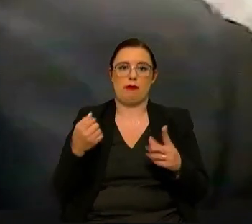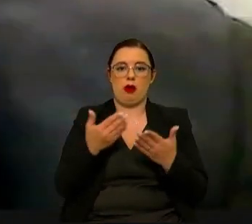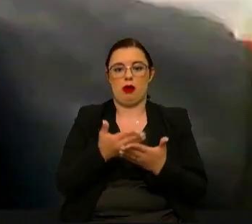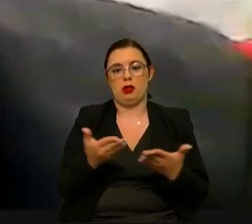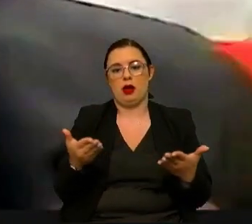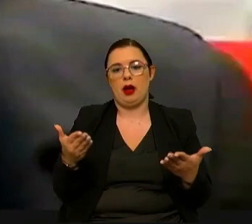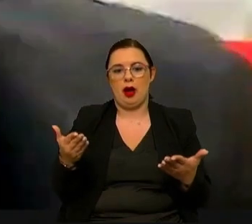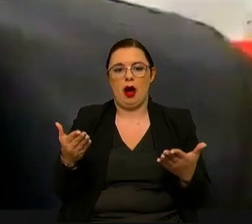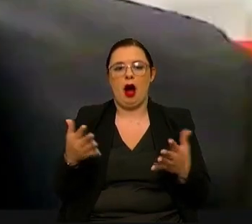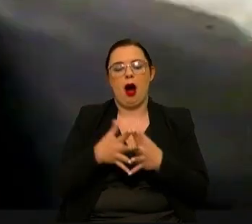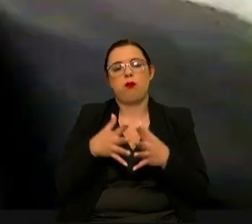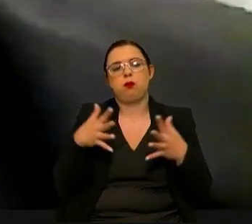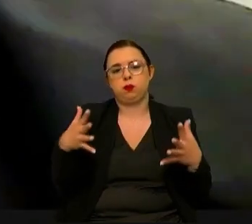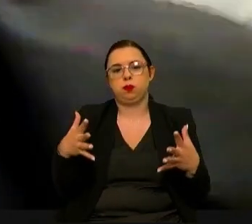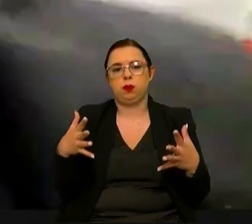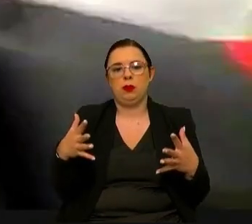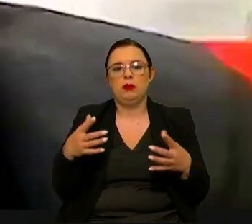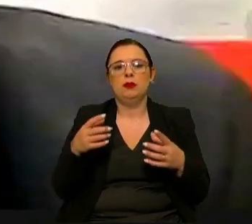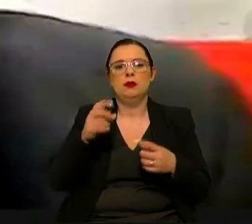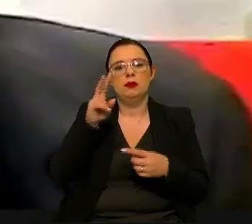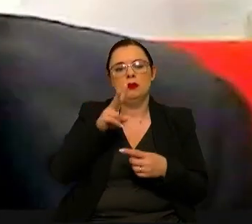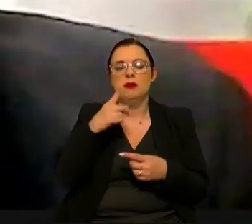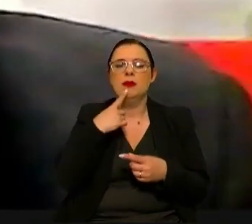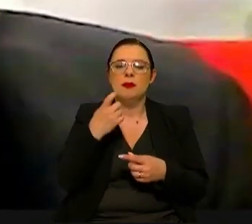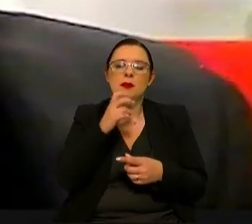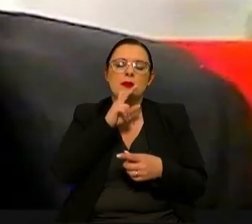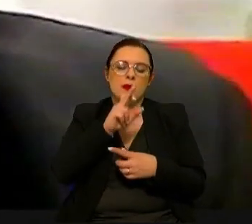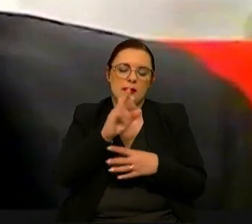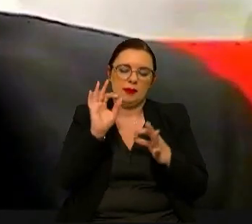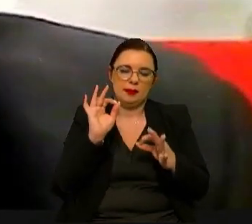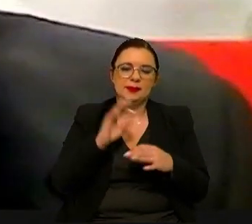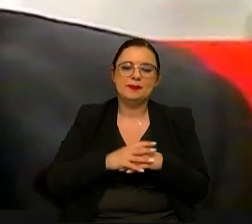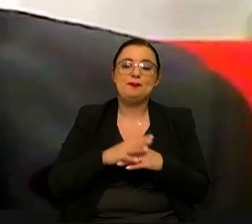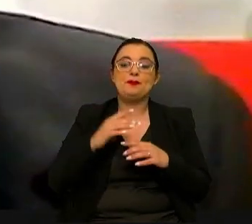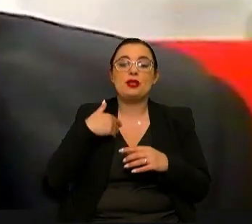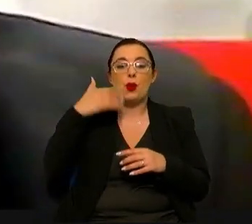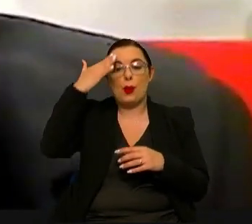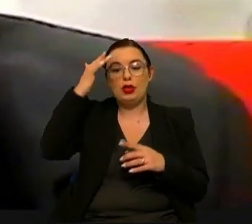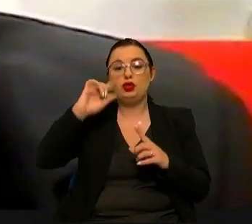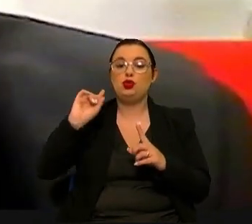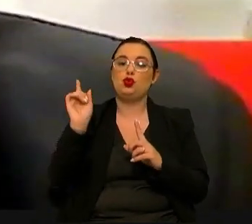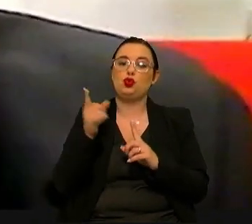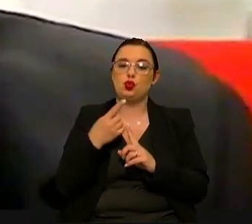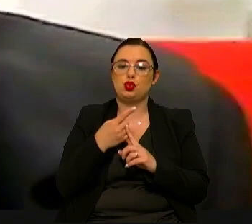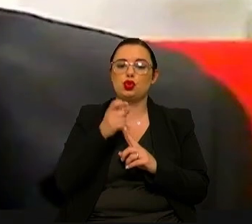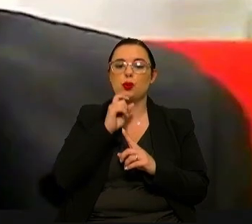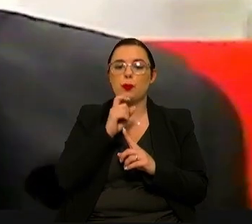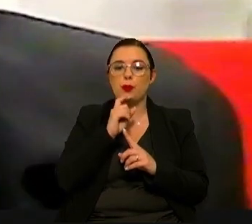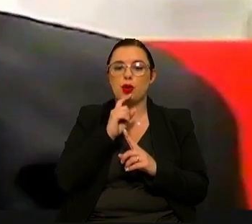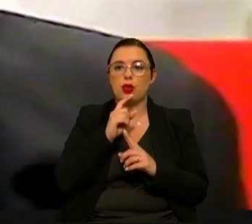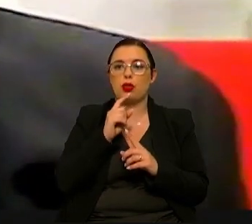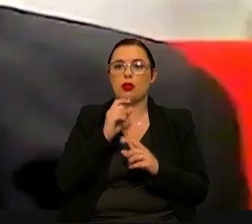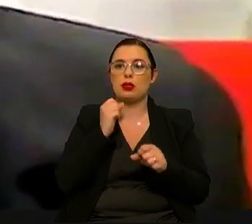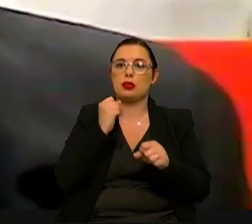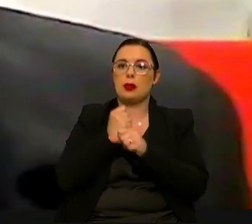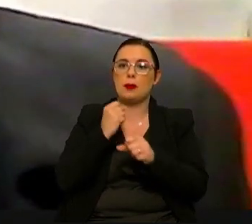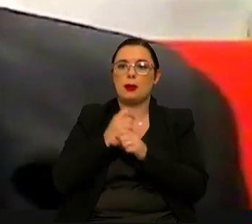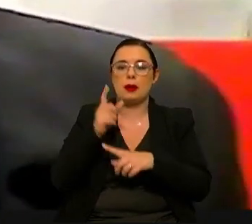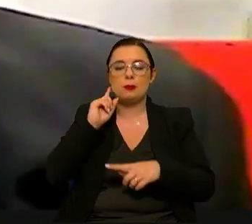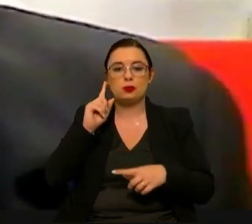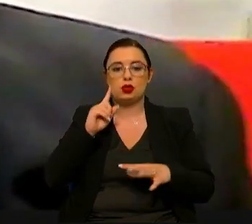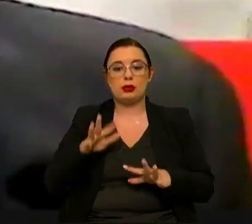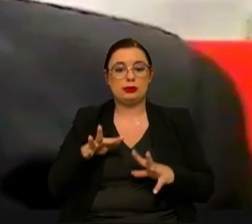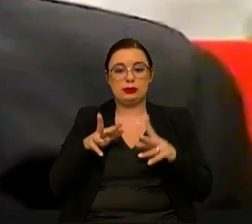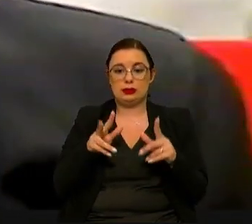grande, e isso também já para entrar na segunda questão, acho que todos podemos ser chamados e todos temos um papel a